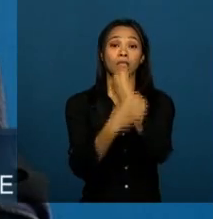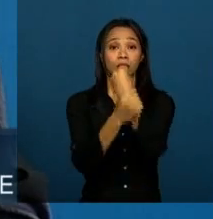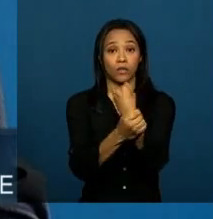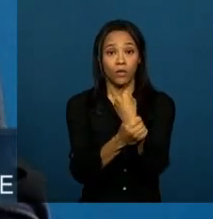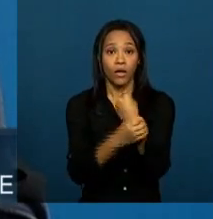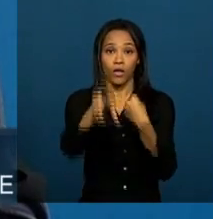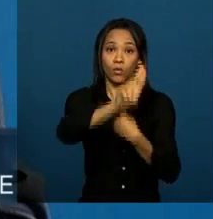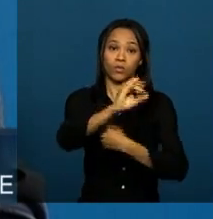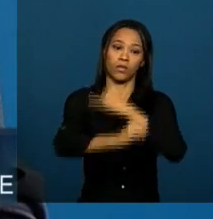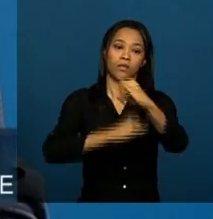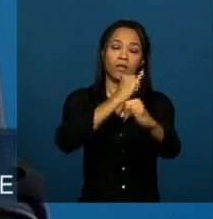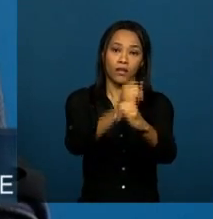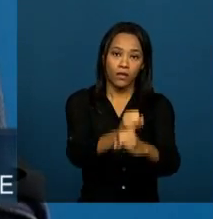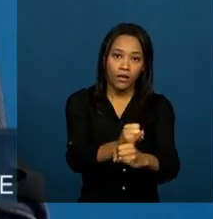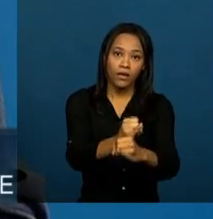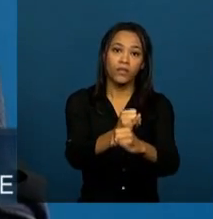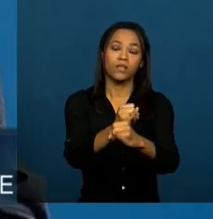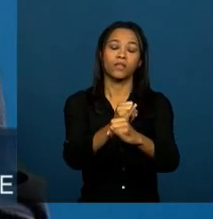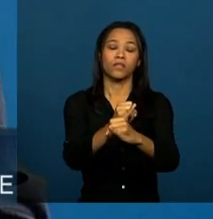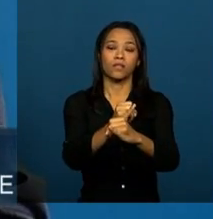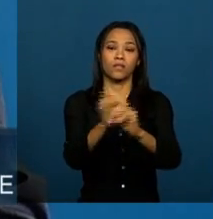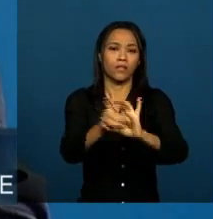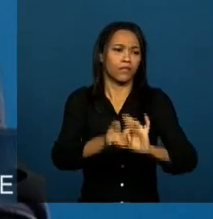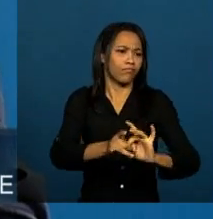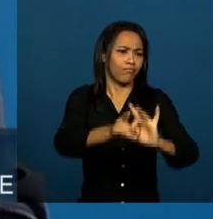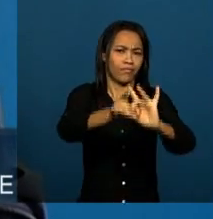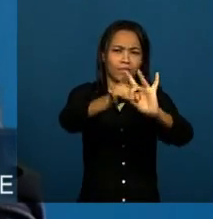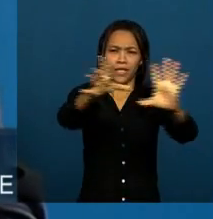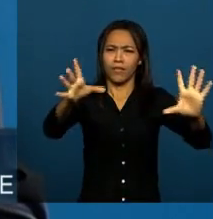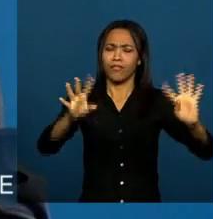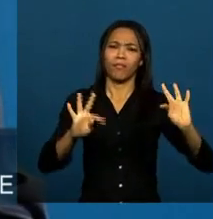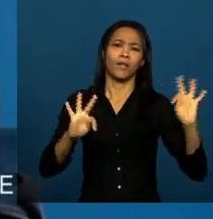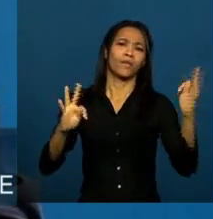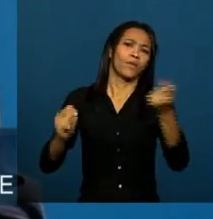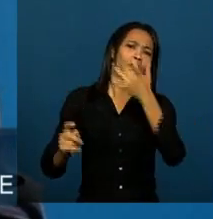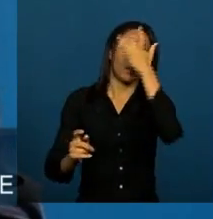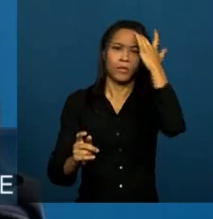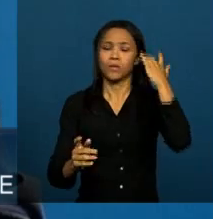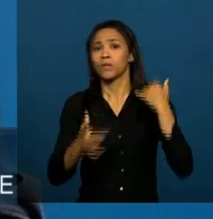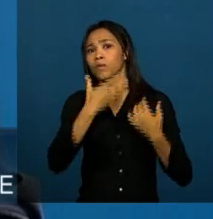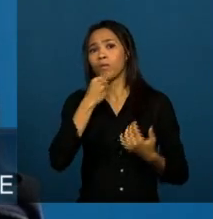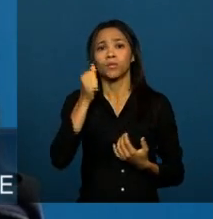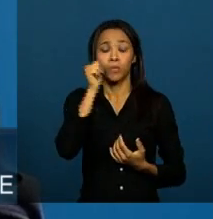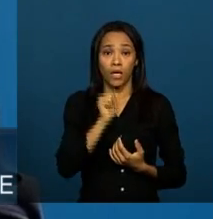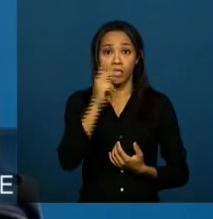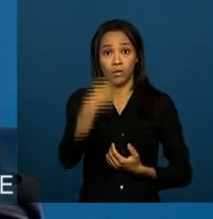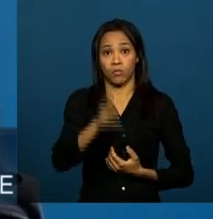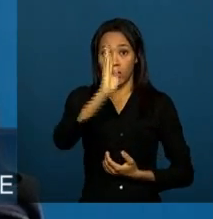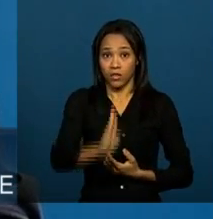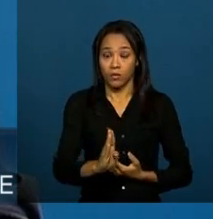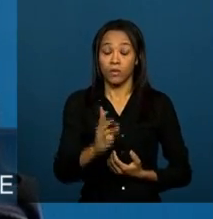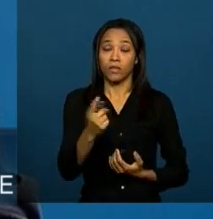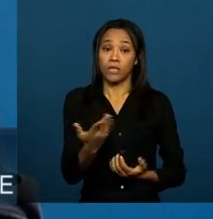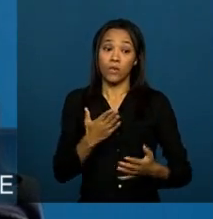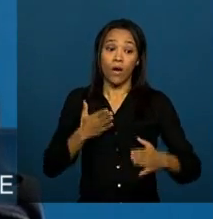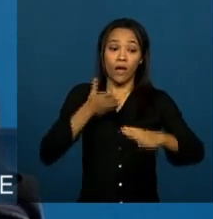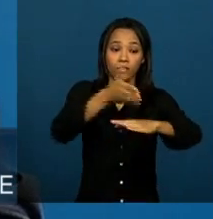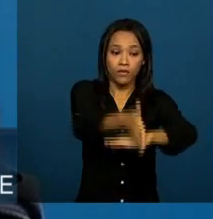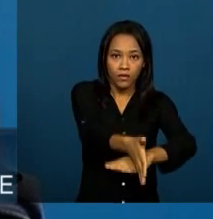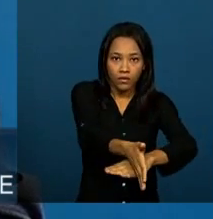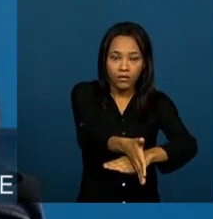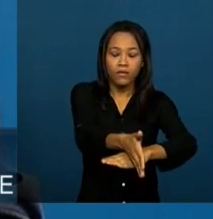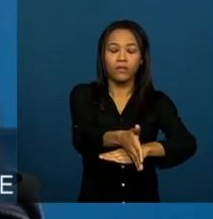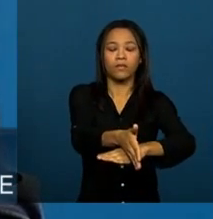disponível para todos os brasileiros e brasileiras. Que o acesso a